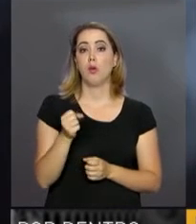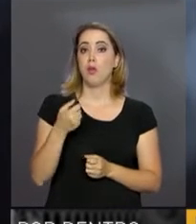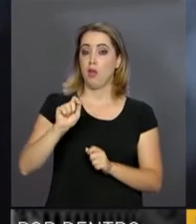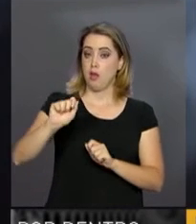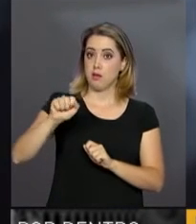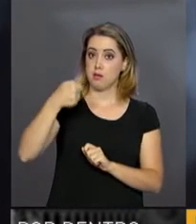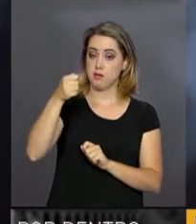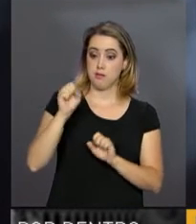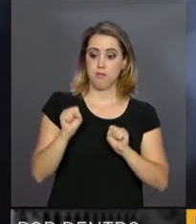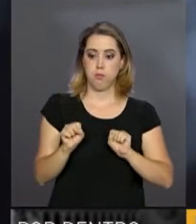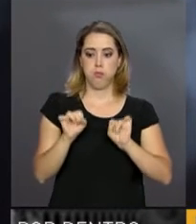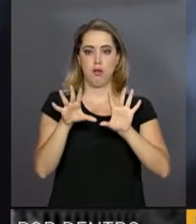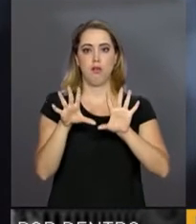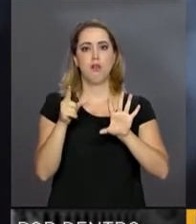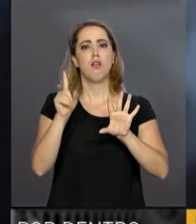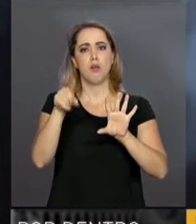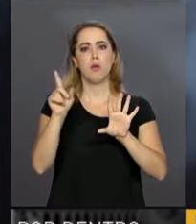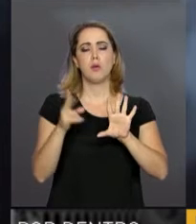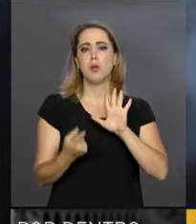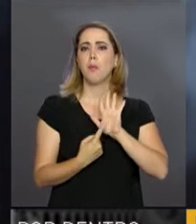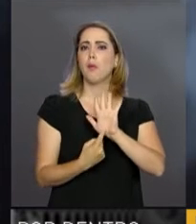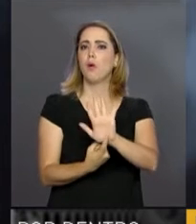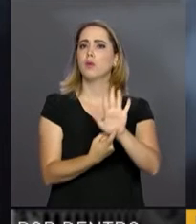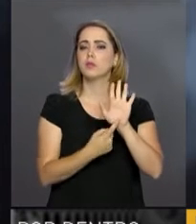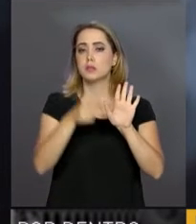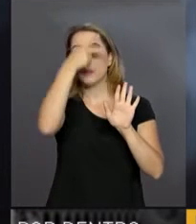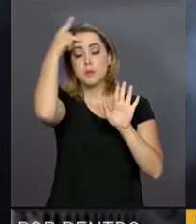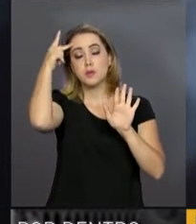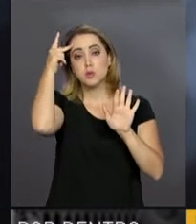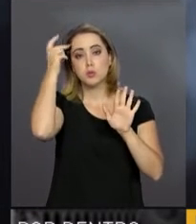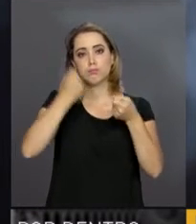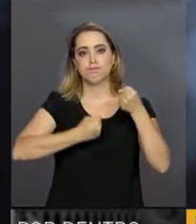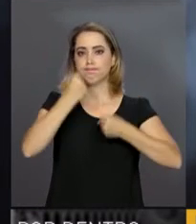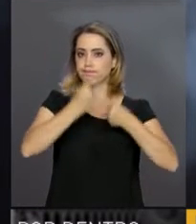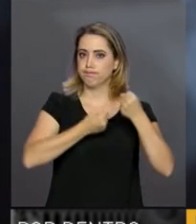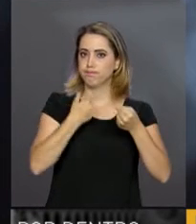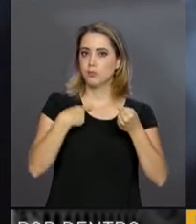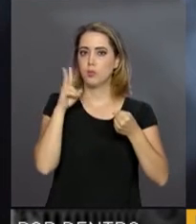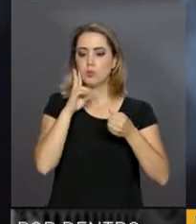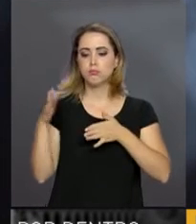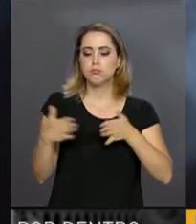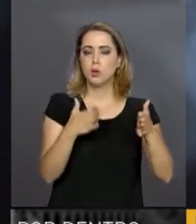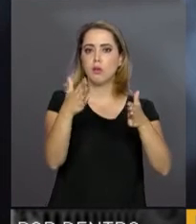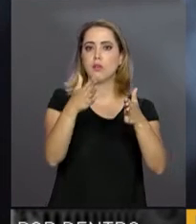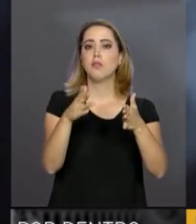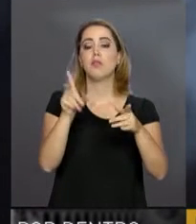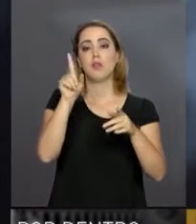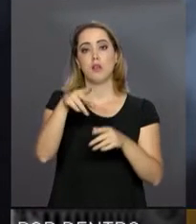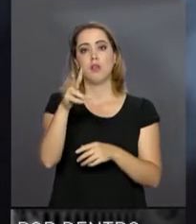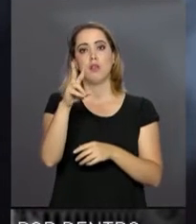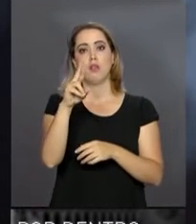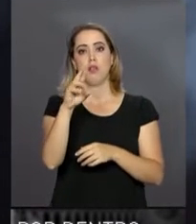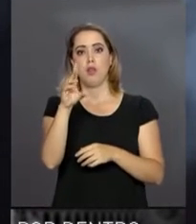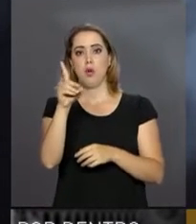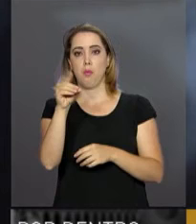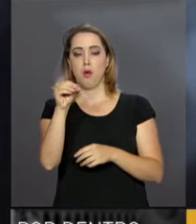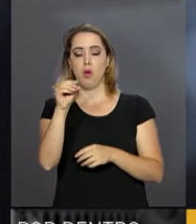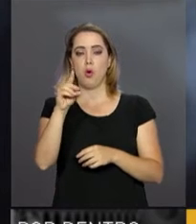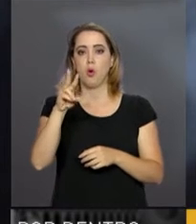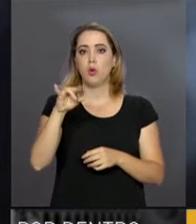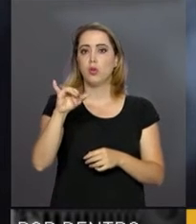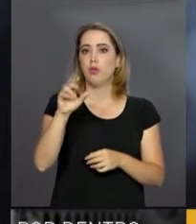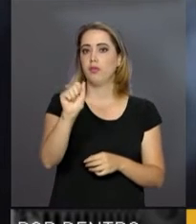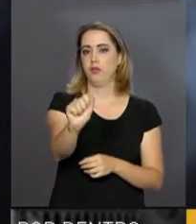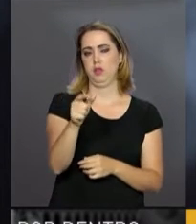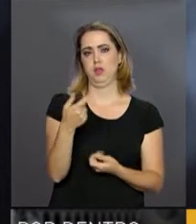obrigatória é aquela que indique ao motorista que a via é uma rodovia. Não é necessário qualquer